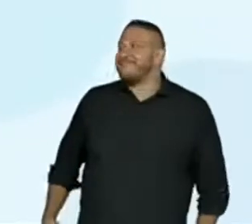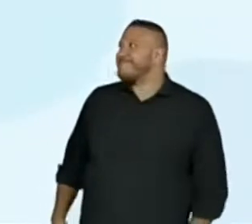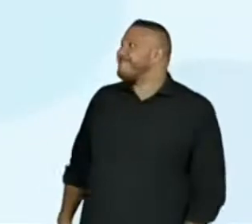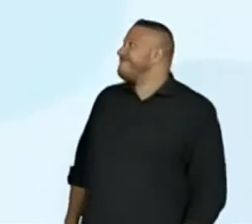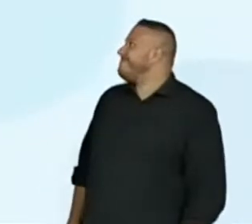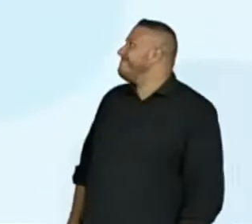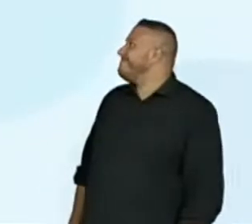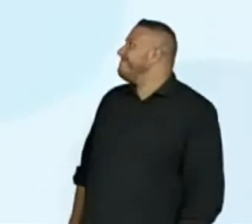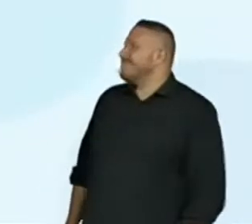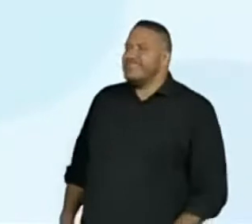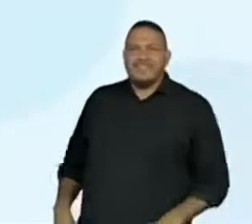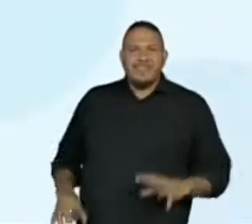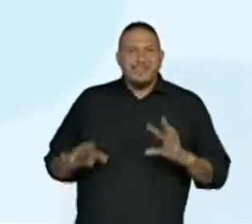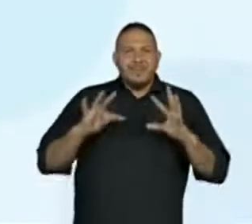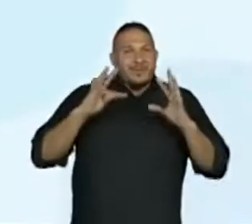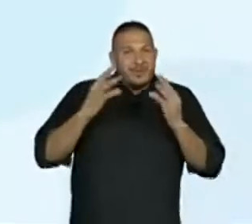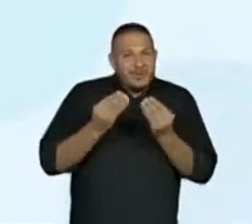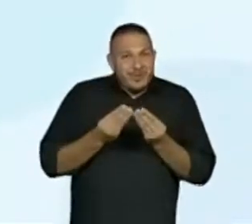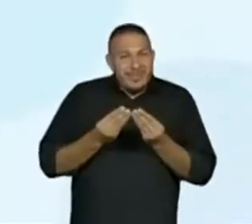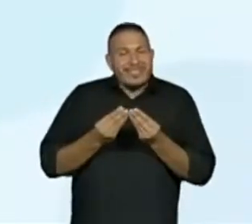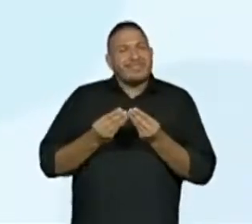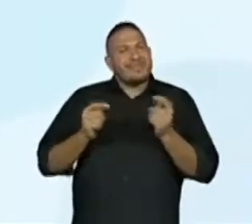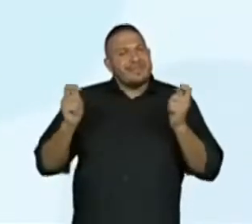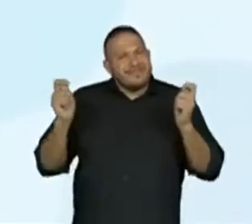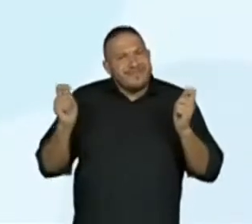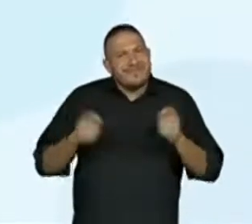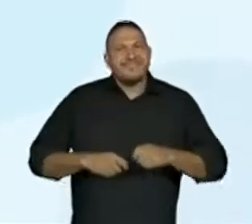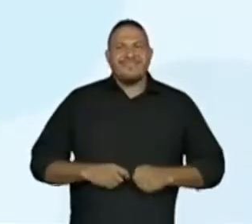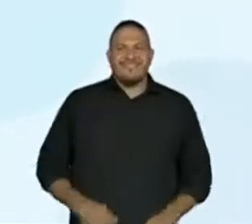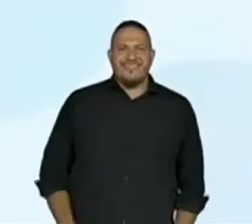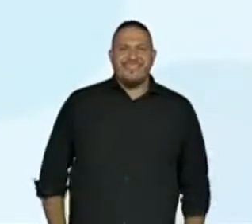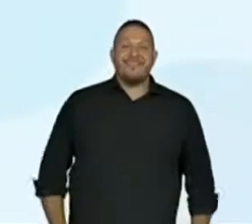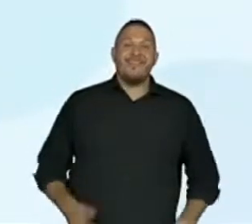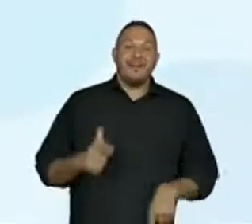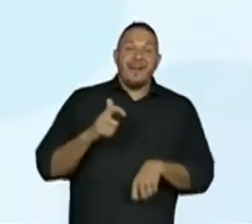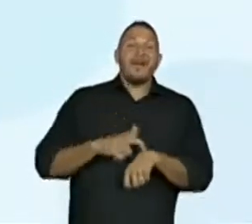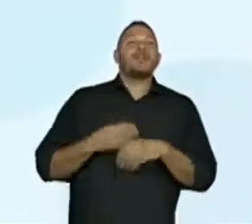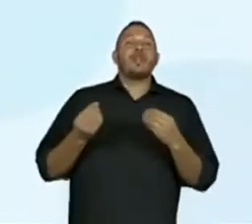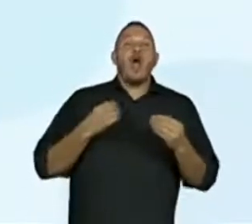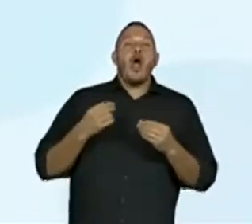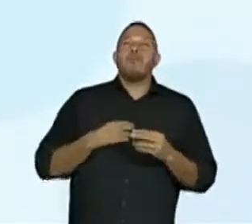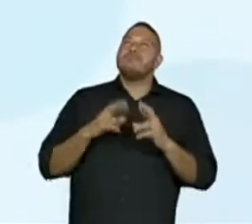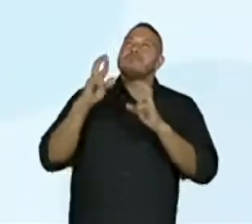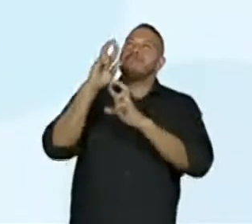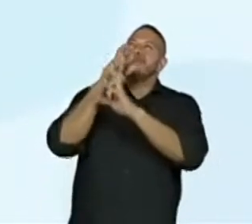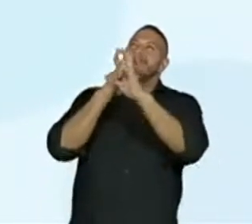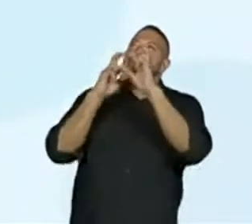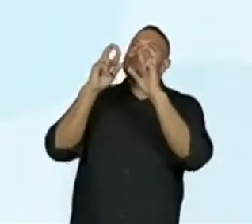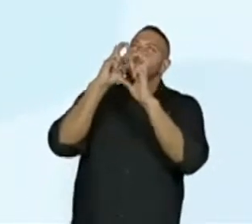tudo isso era possível a partir da observação